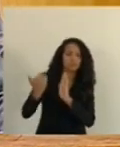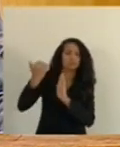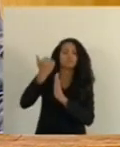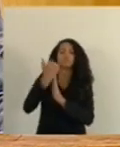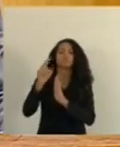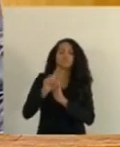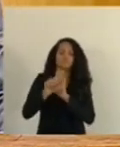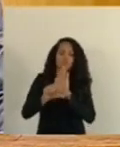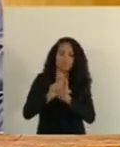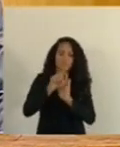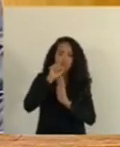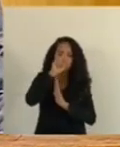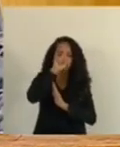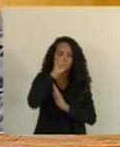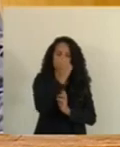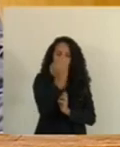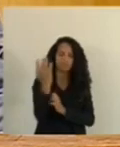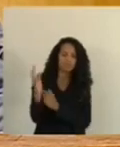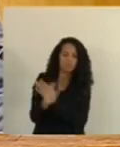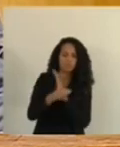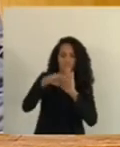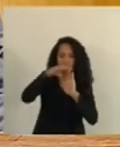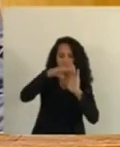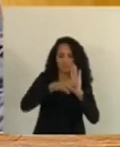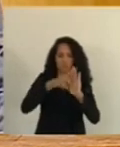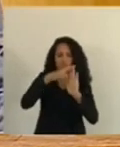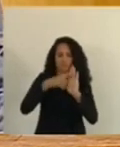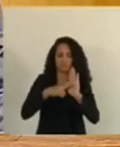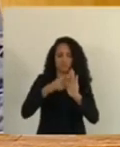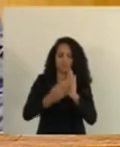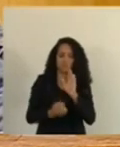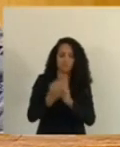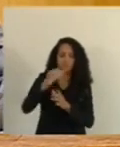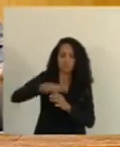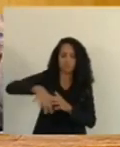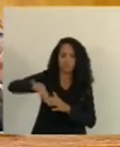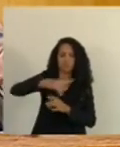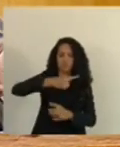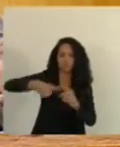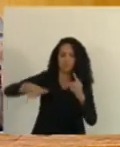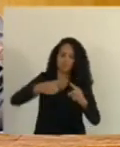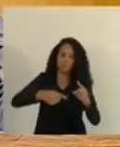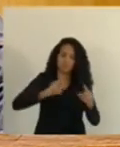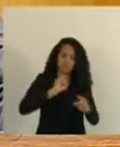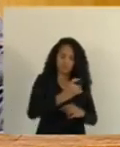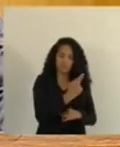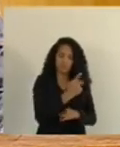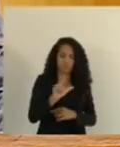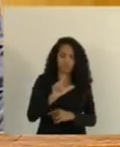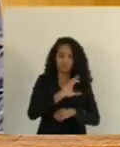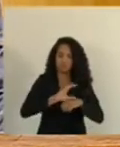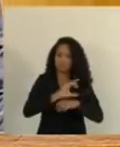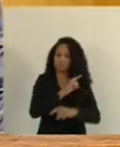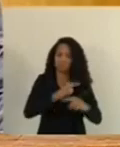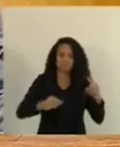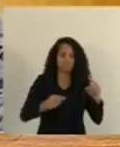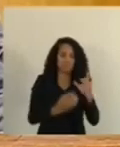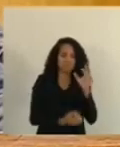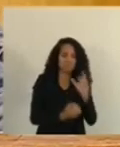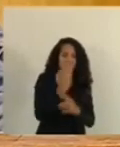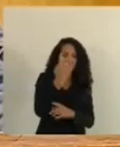a Lei de Crimes Ambientais estabeleceu e criou áreas de proibição de queimadas. Se o presente PL é inconstitucional por criar